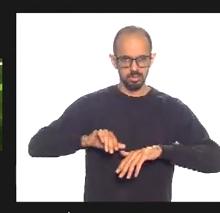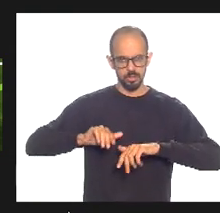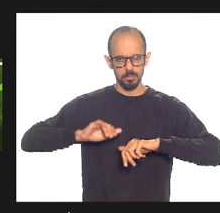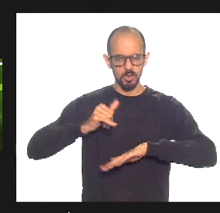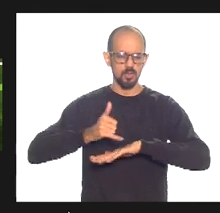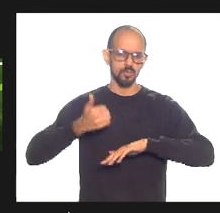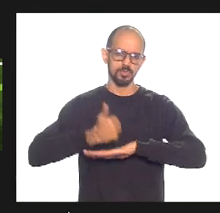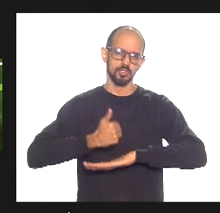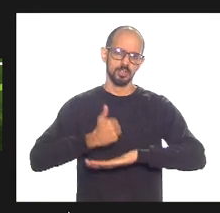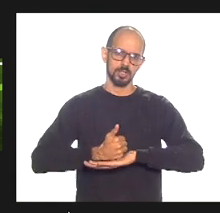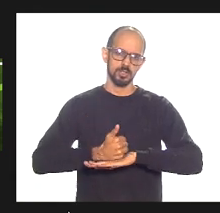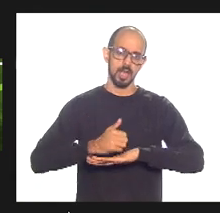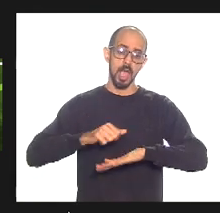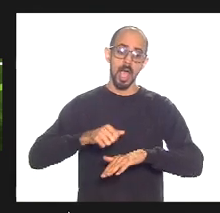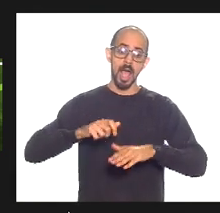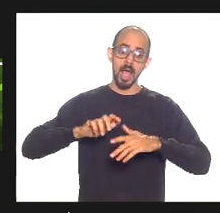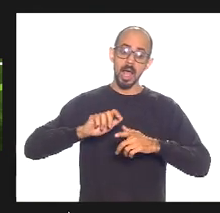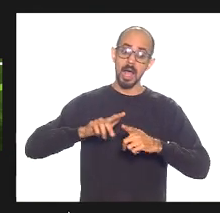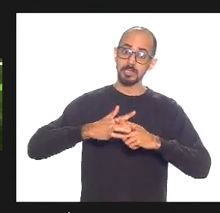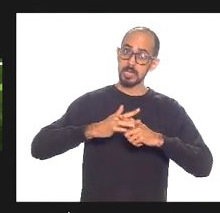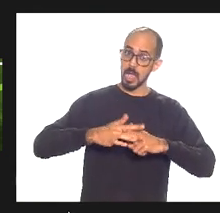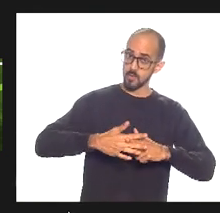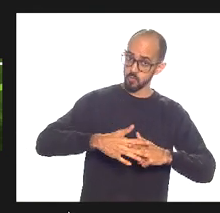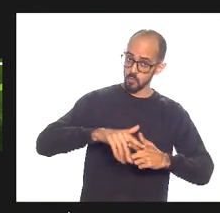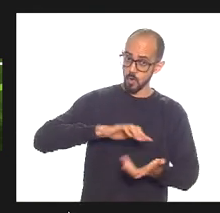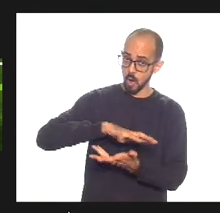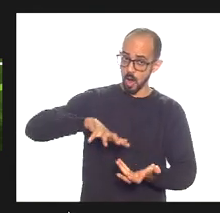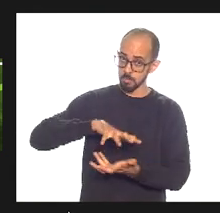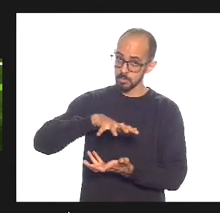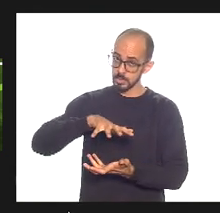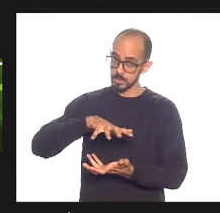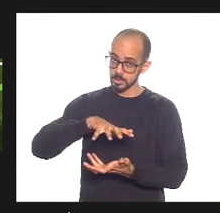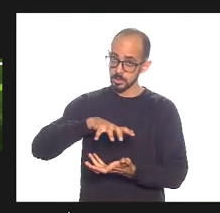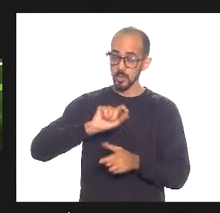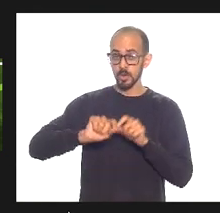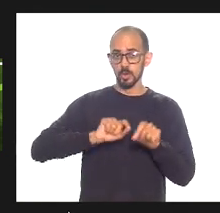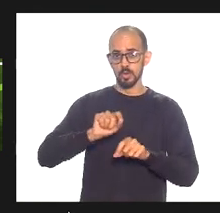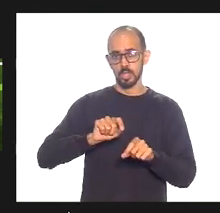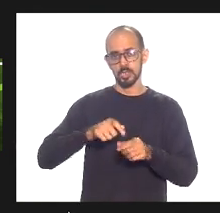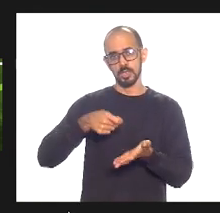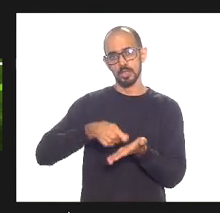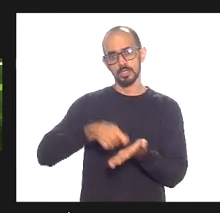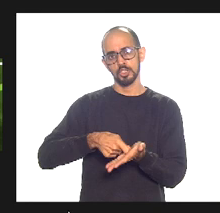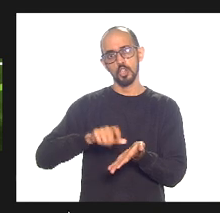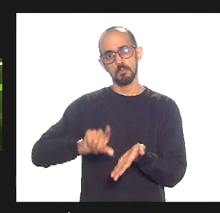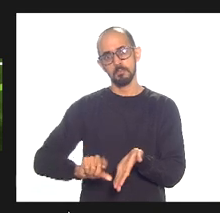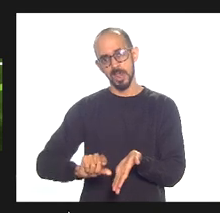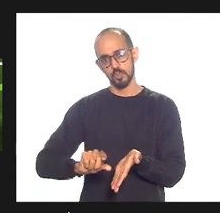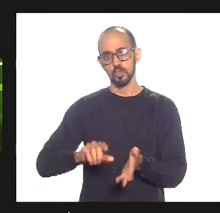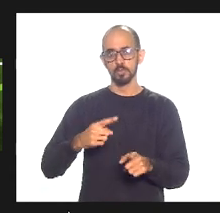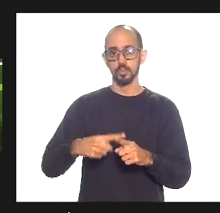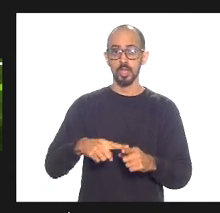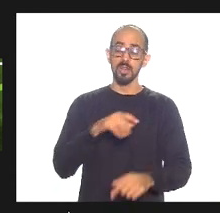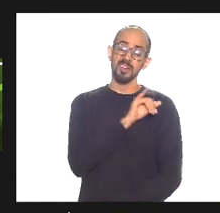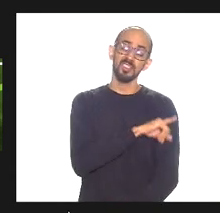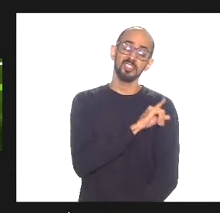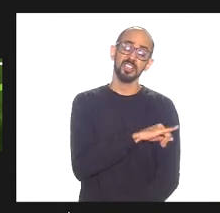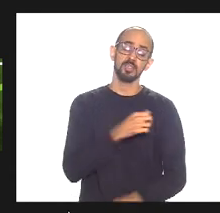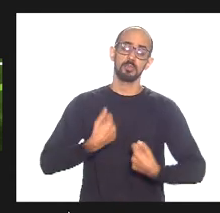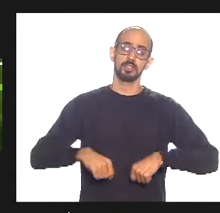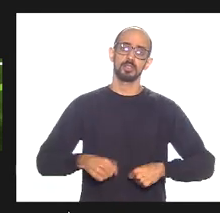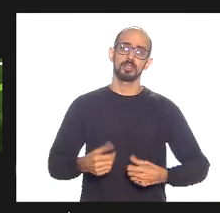exigentes é óbvio que ainda continuam sendo difíceis porque o Rio de Janeiro precisa dessa adesão